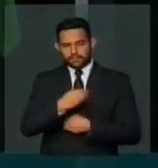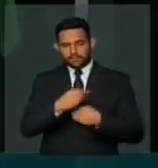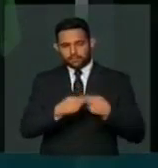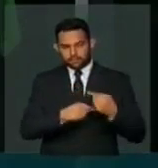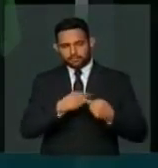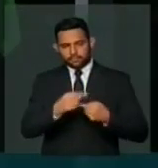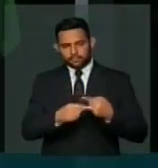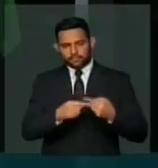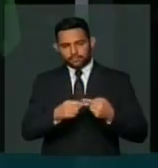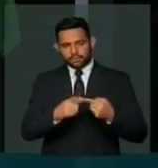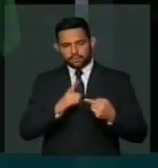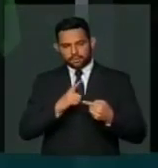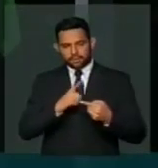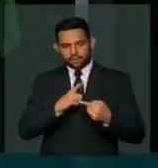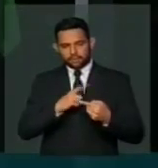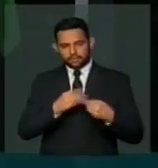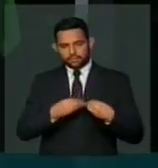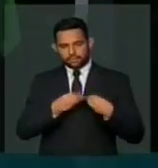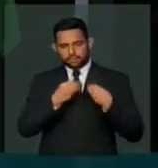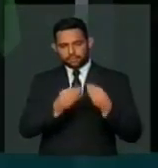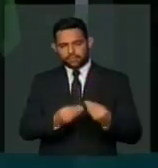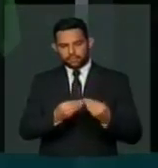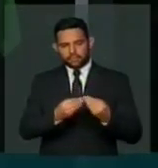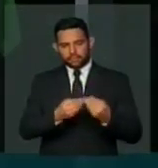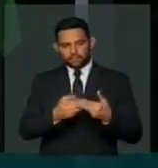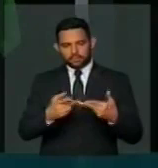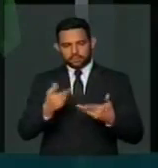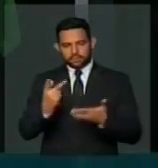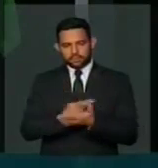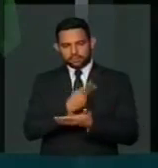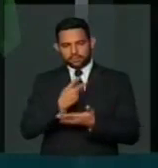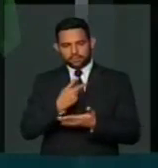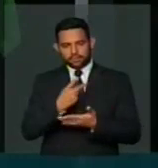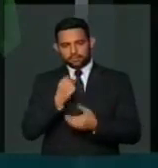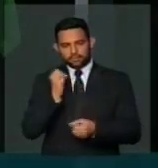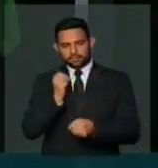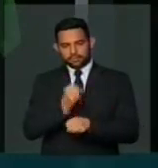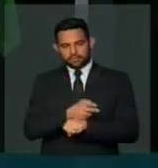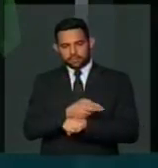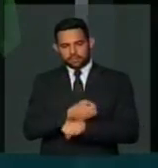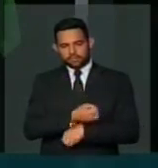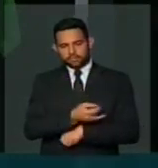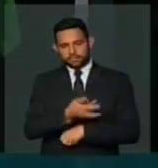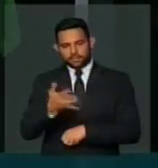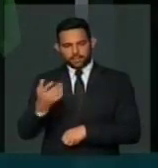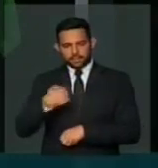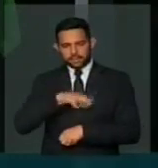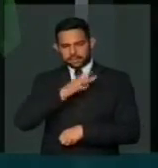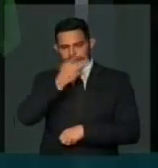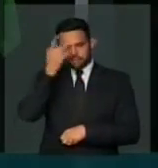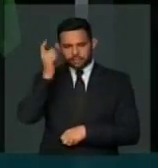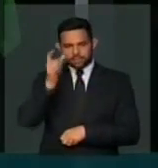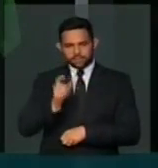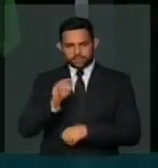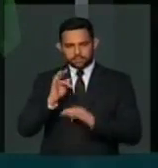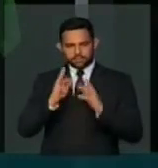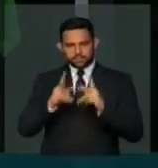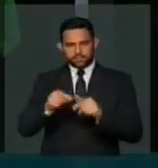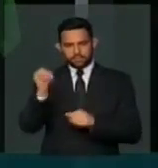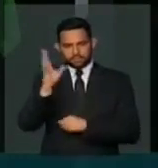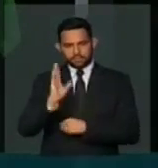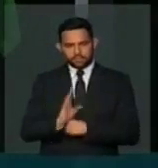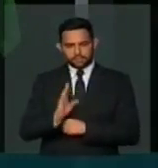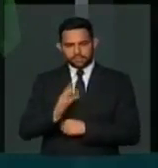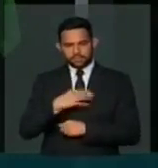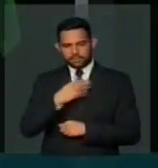e que de uma para outra pode causar o desemprego de milhares de pessoas por todo o Brasil.